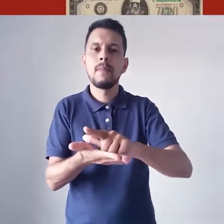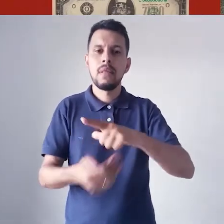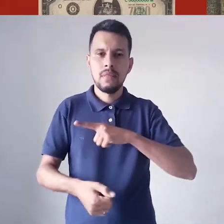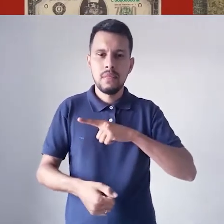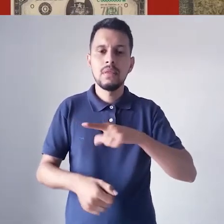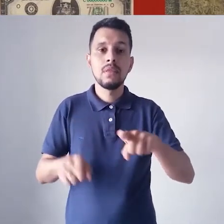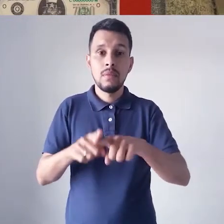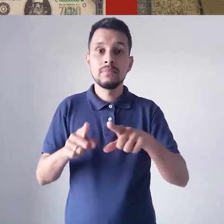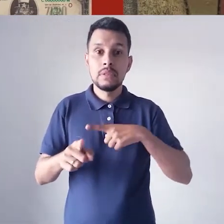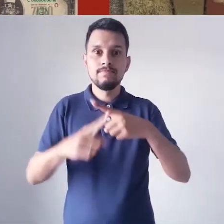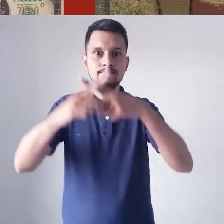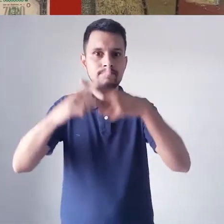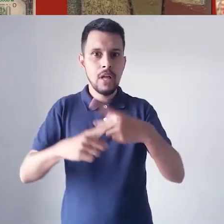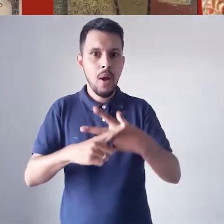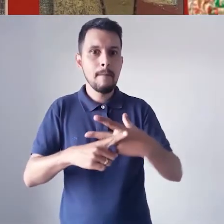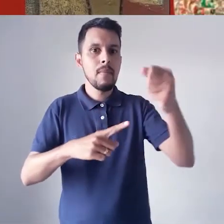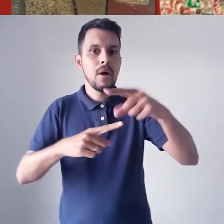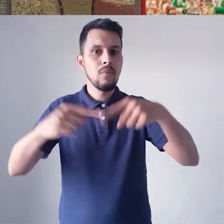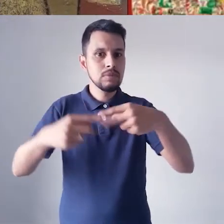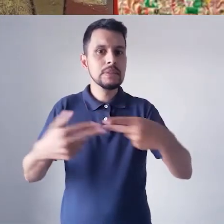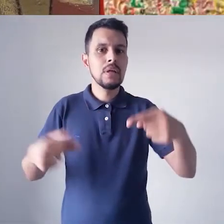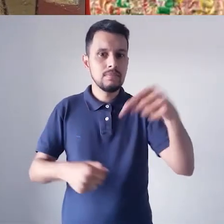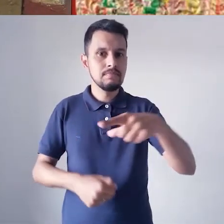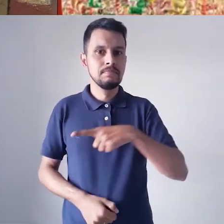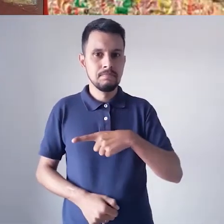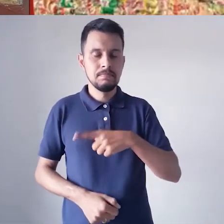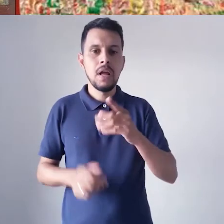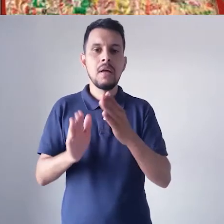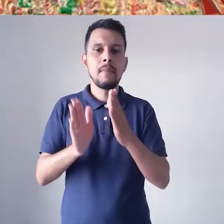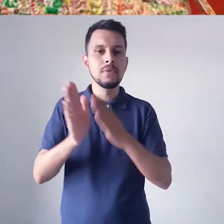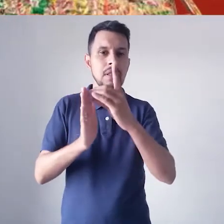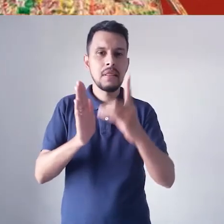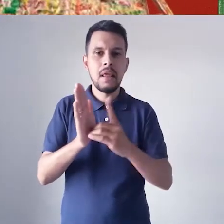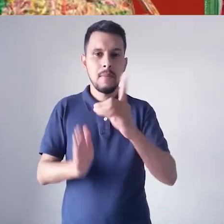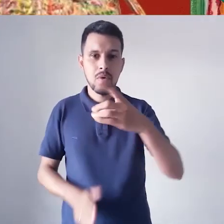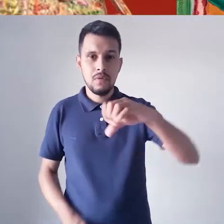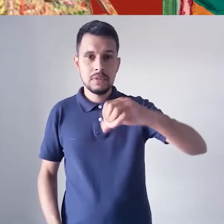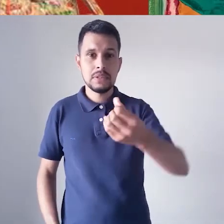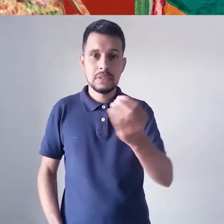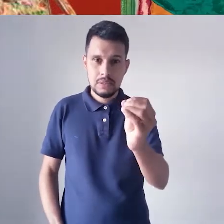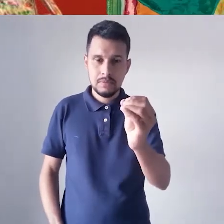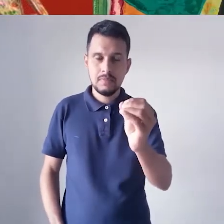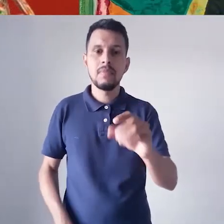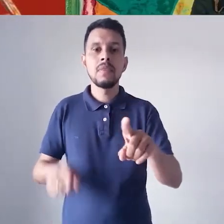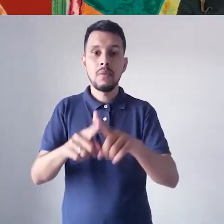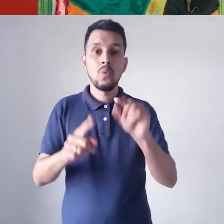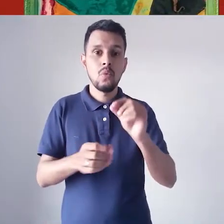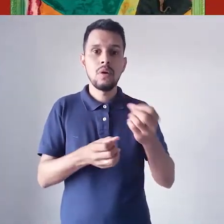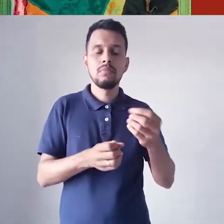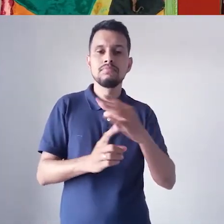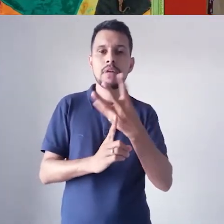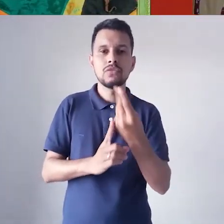E esse acervo é constituído de obras premiadas em salões paranaenses, na década de 60, de doações